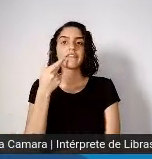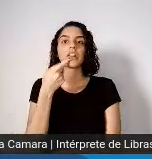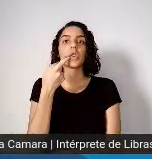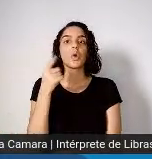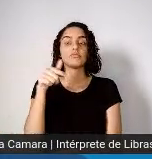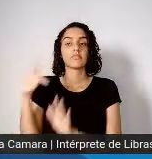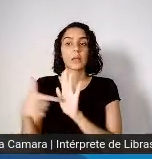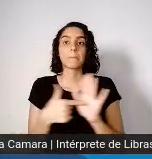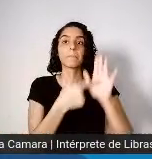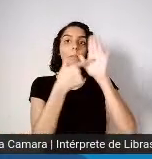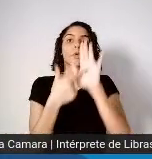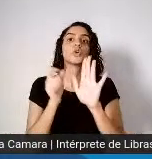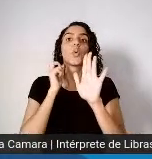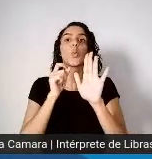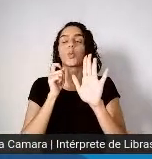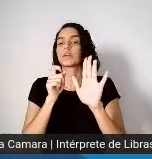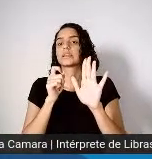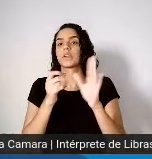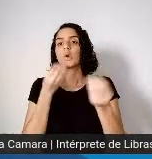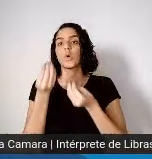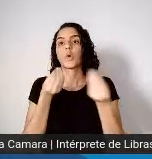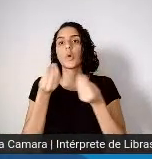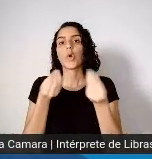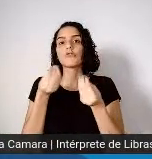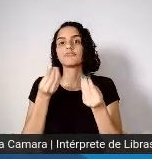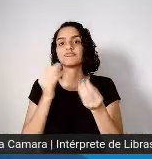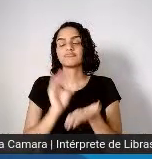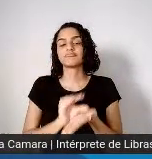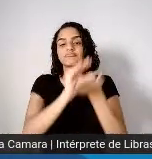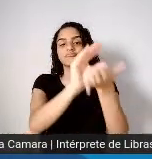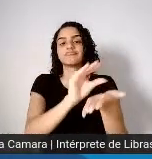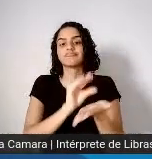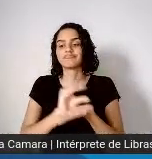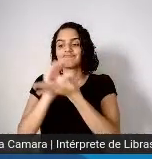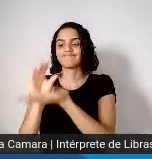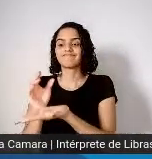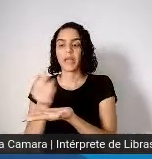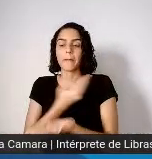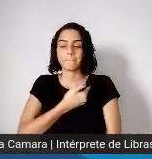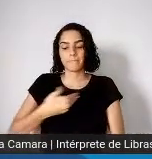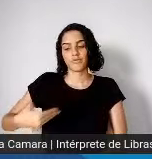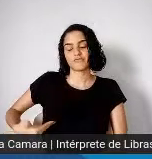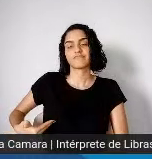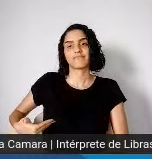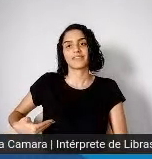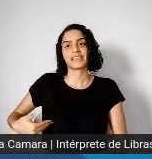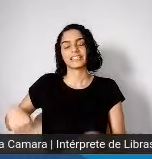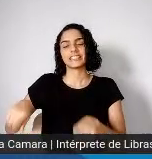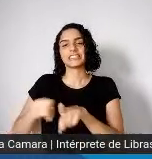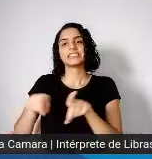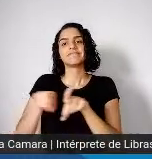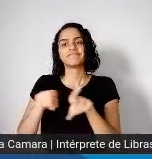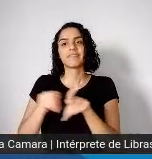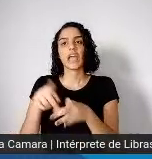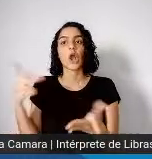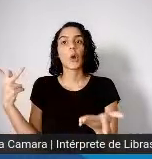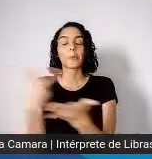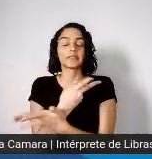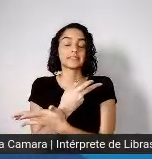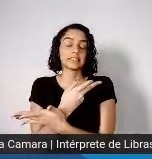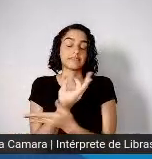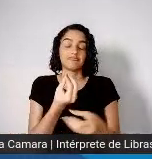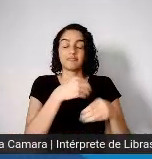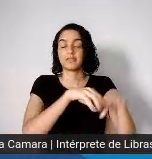mostrando a transferência do financiamento público barra filantrópico, muito mais do público para